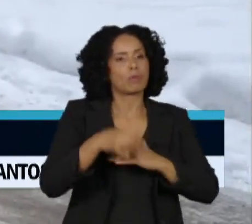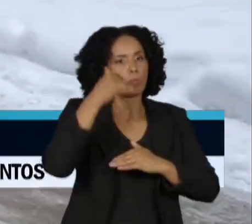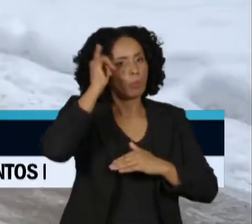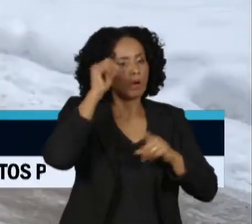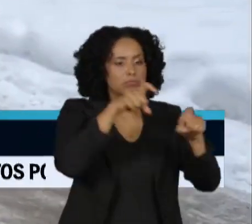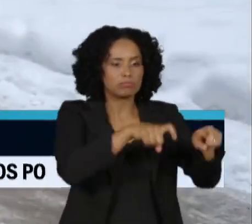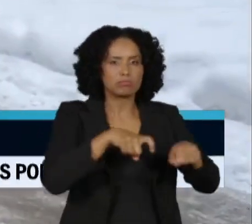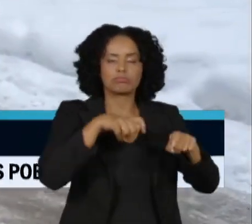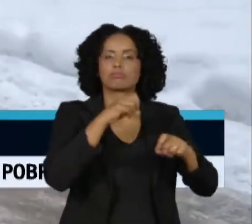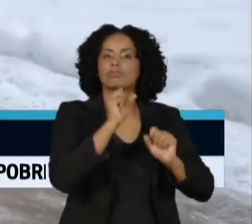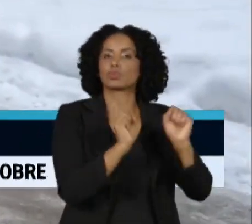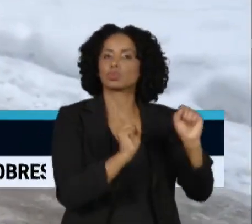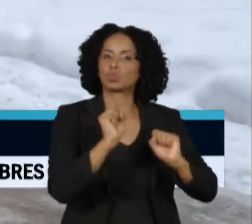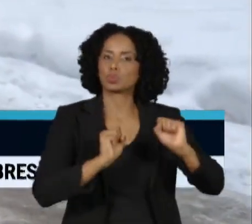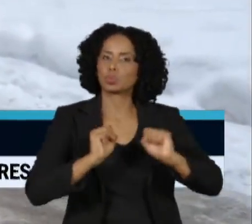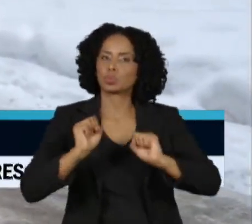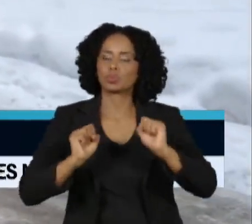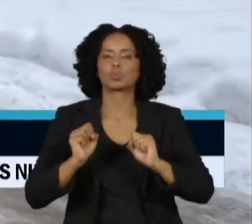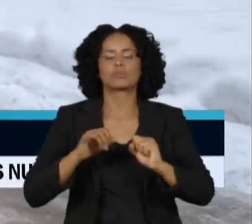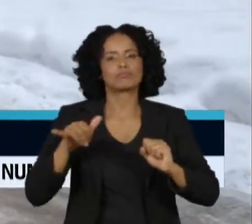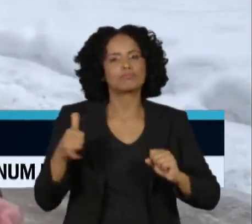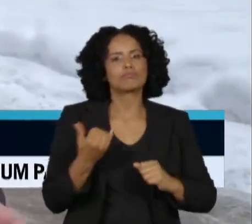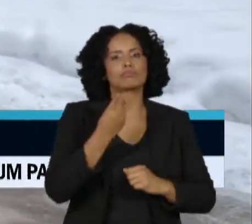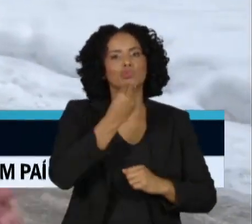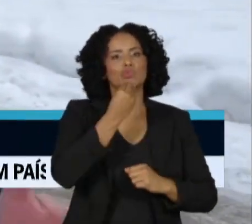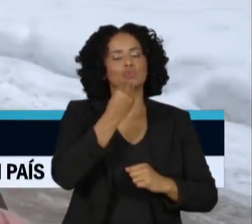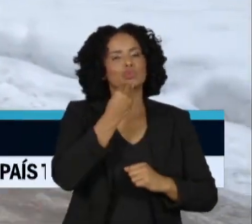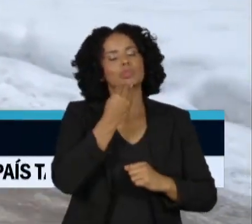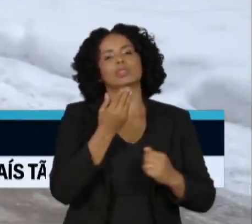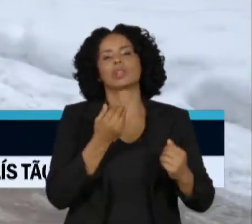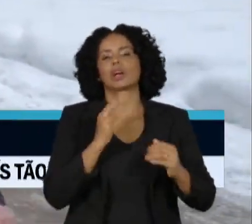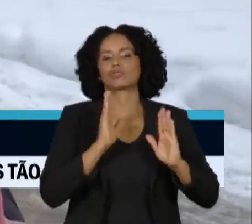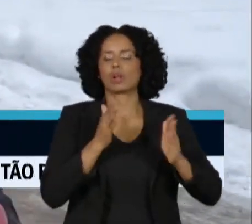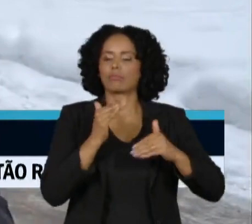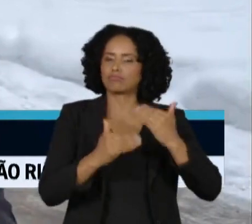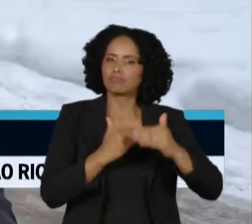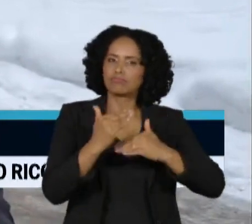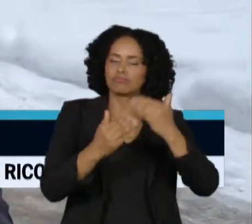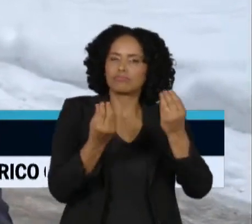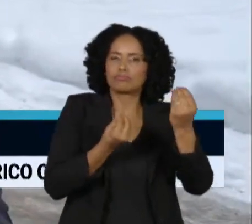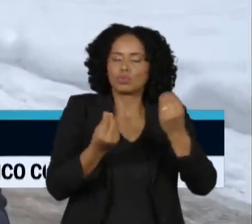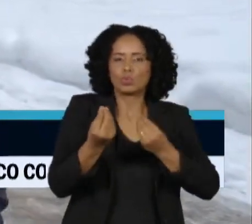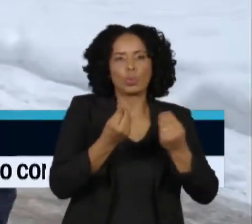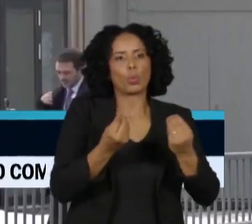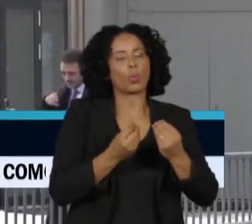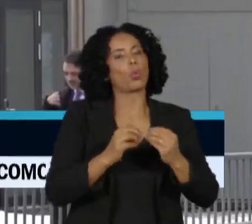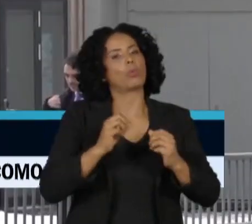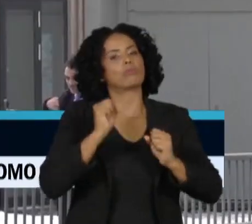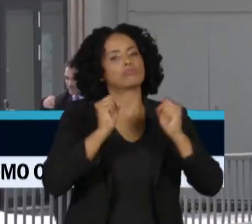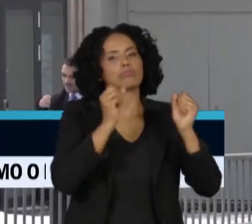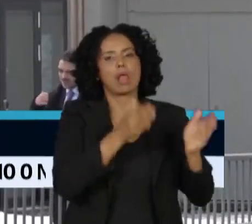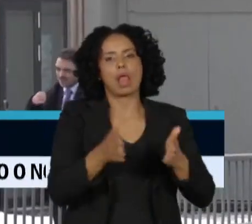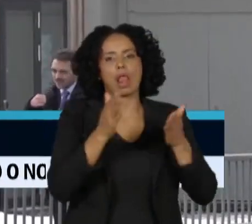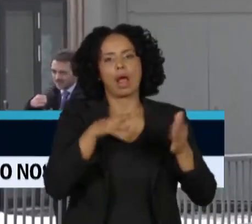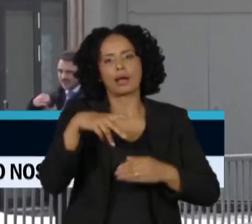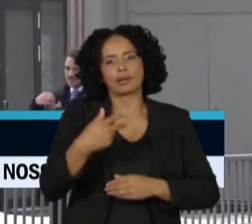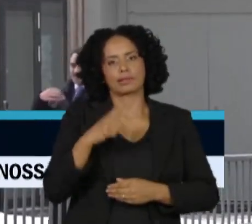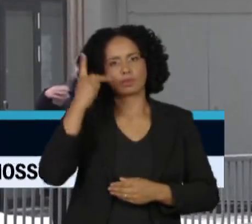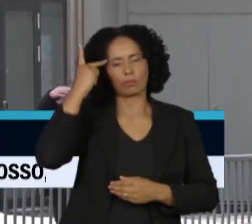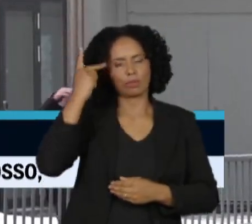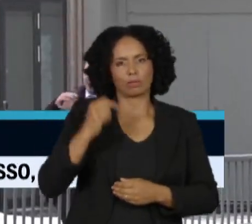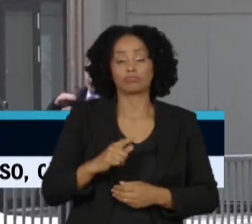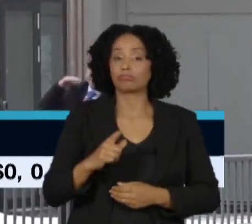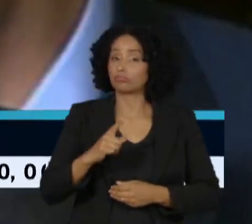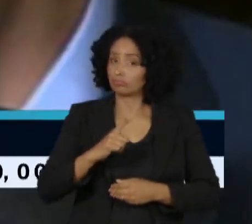investimento na nossa indústria. Nós temos uma oportunidade gigante de fazer, de promover a reindustrialização do estado de São Paulo. A comitiva brasileira é